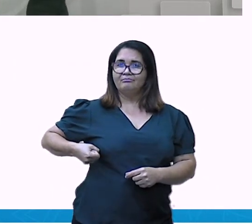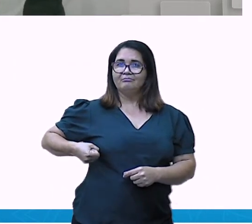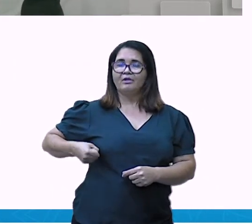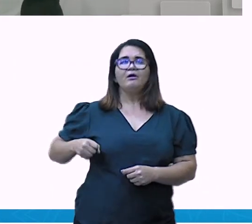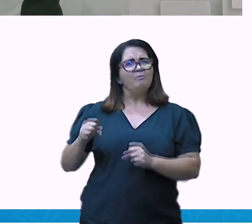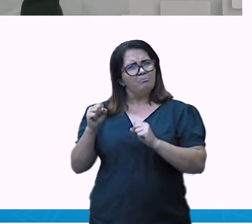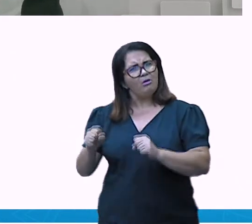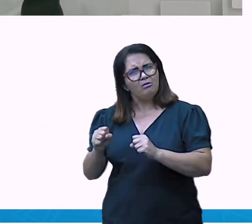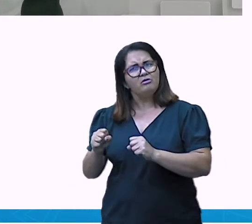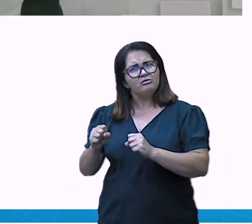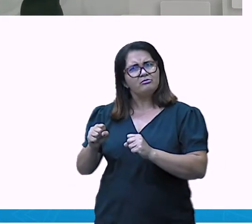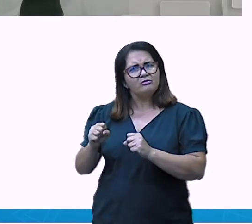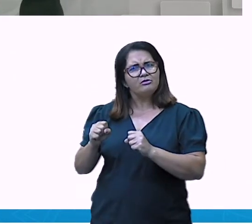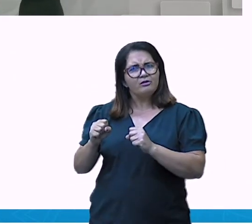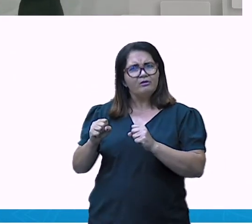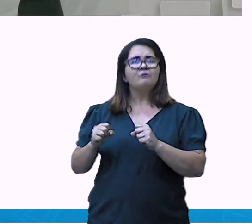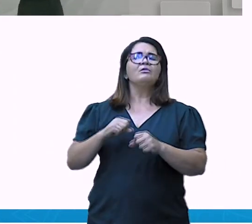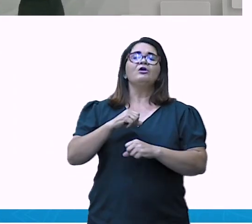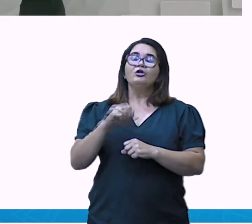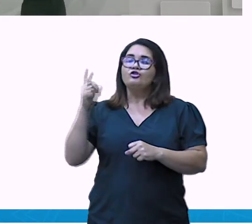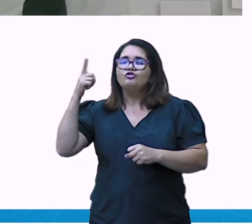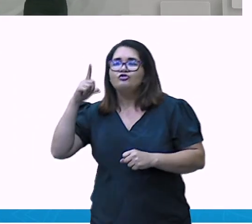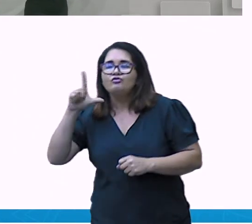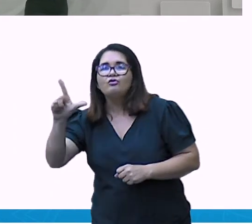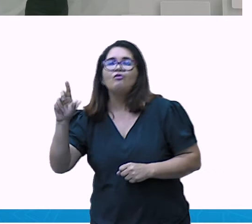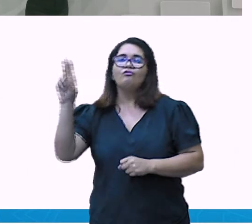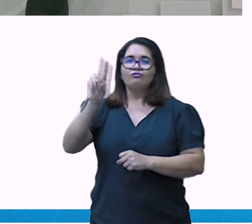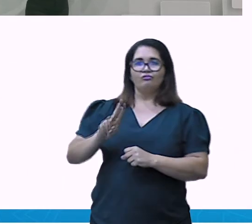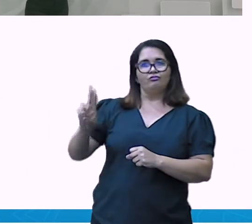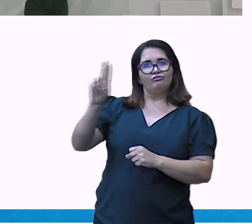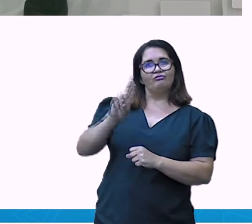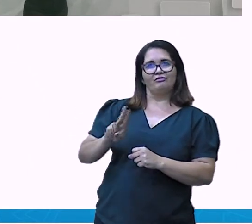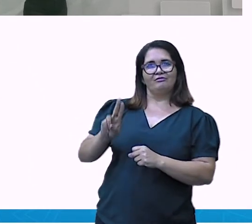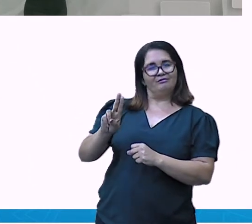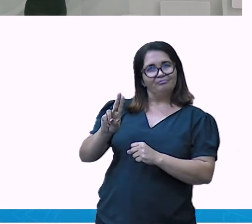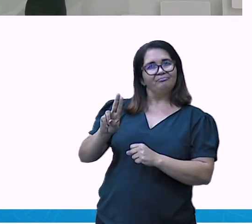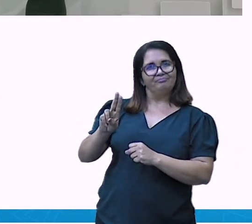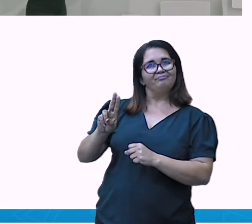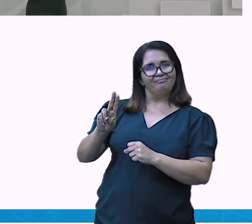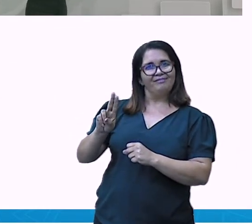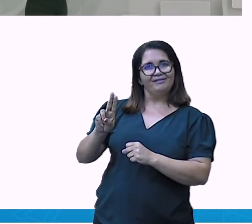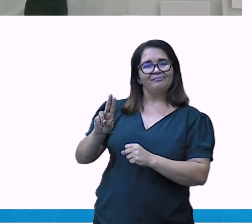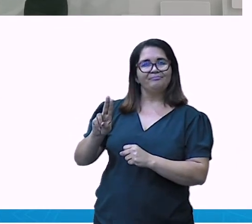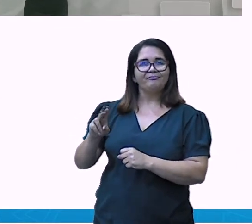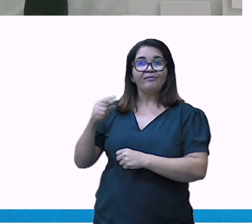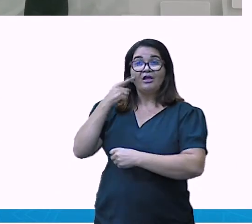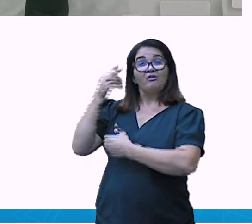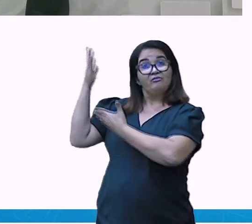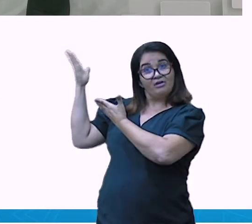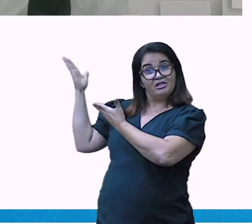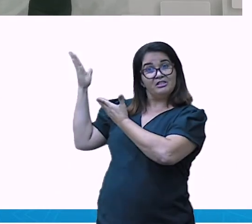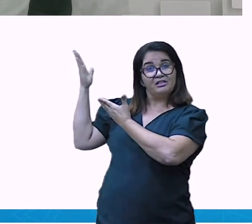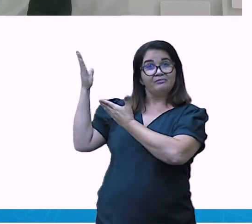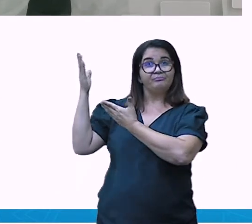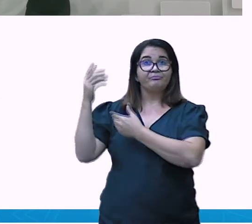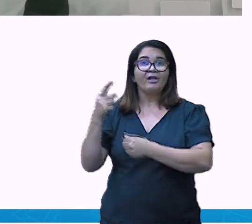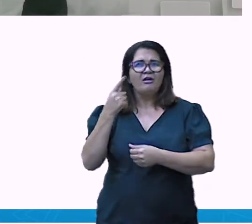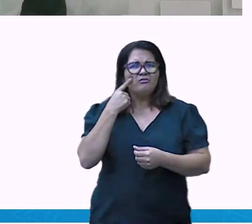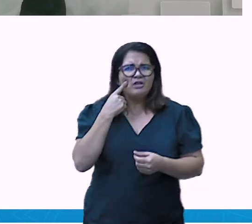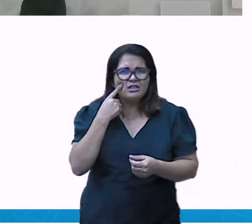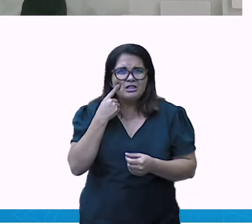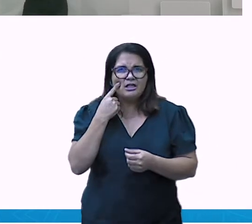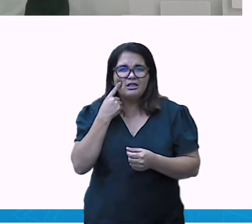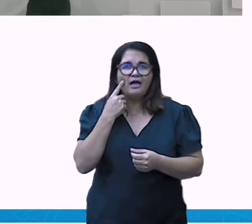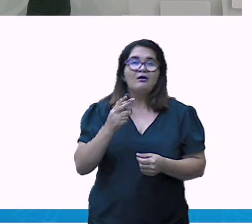produtos que foram reutilizados. Como, por exemplo, uma rolha que você pode usar